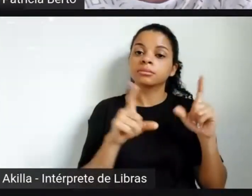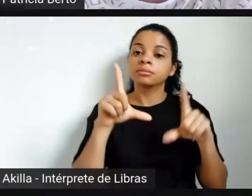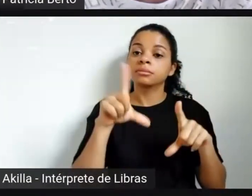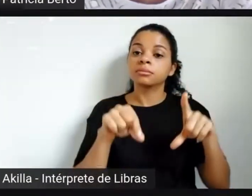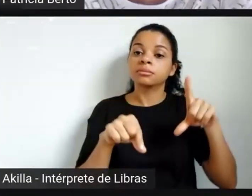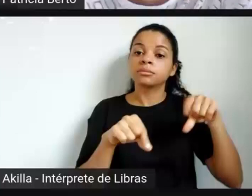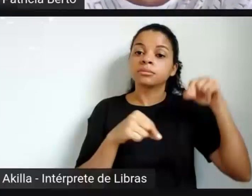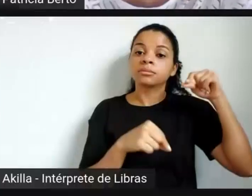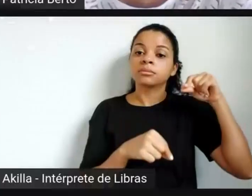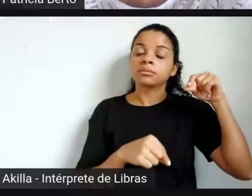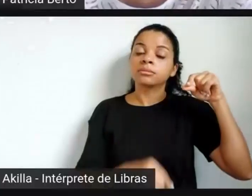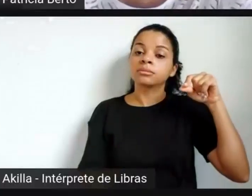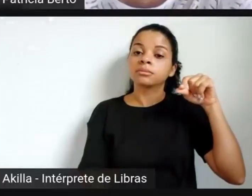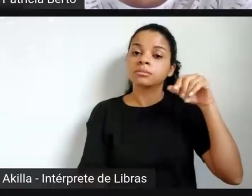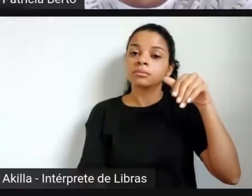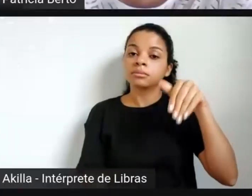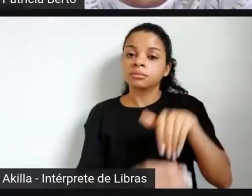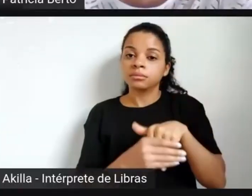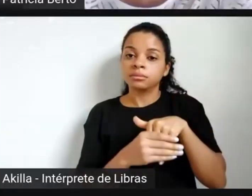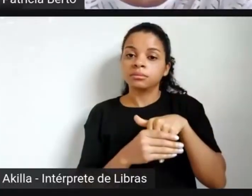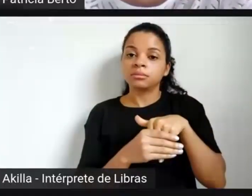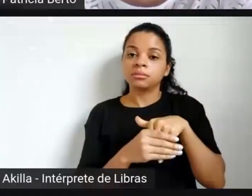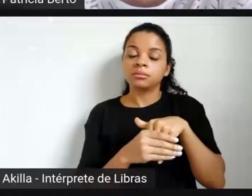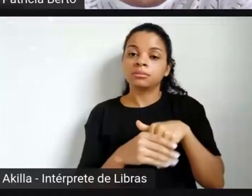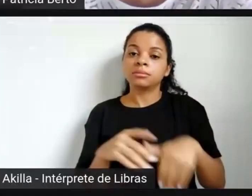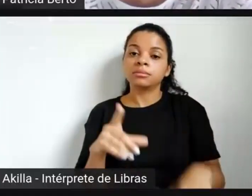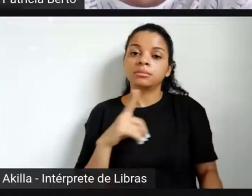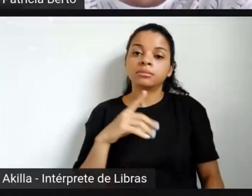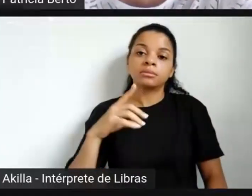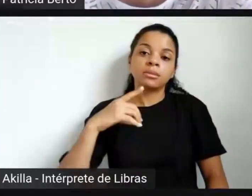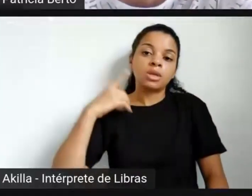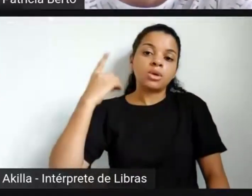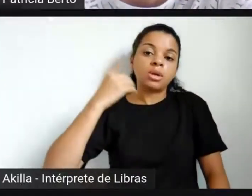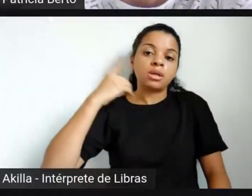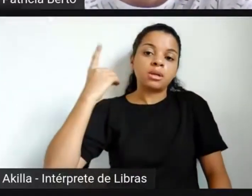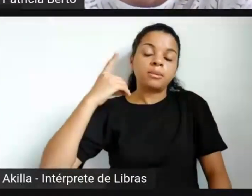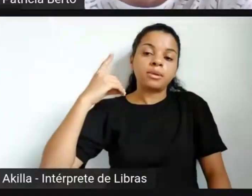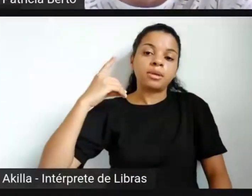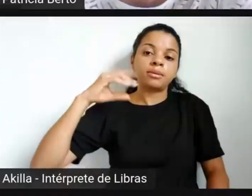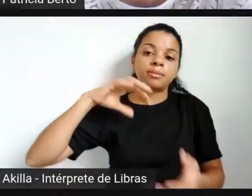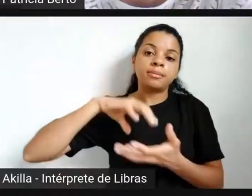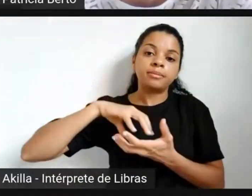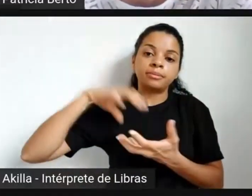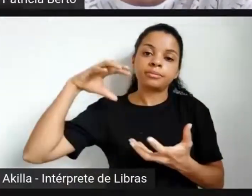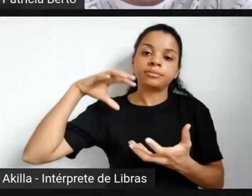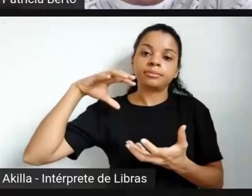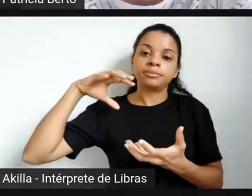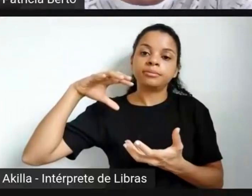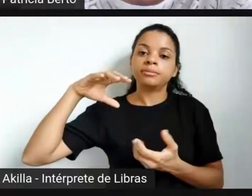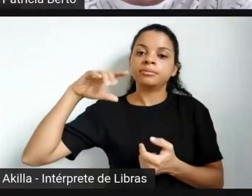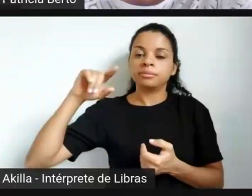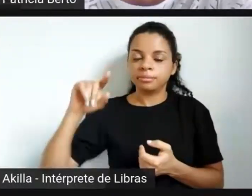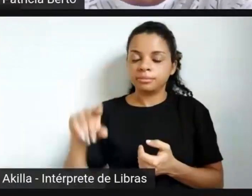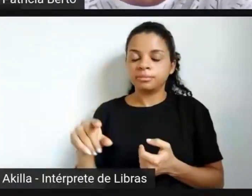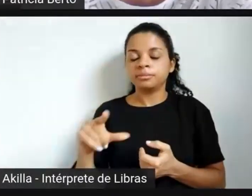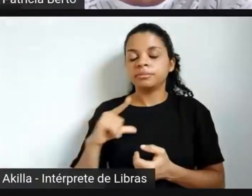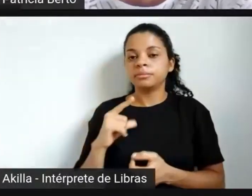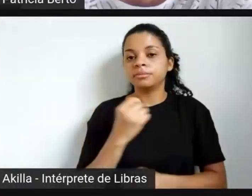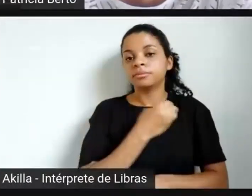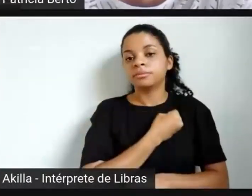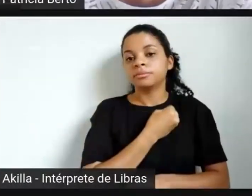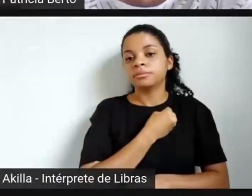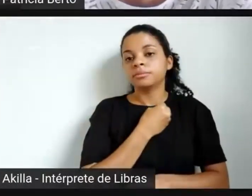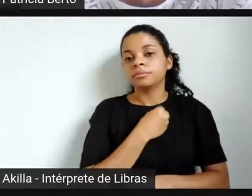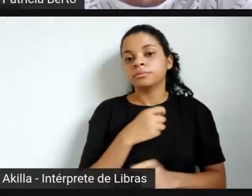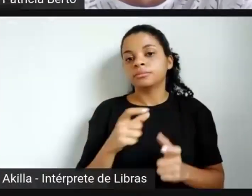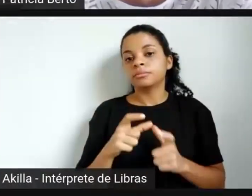ela vai ser presidida pelo deputado mais idoso, com o maior número de legislatura, dentro